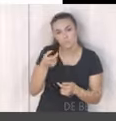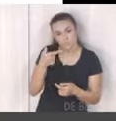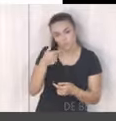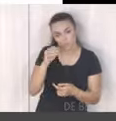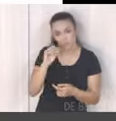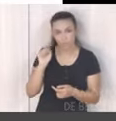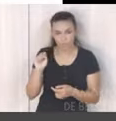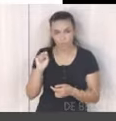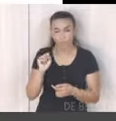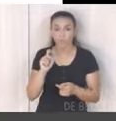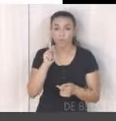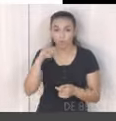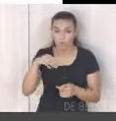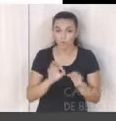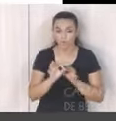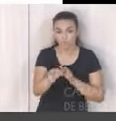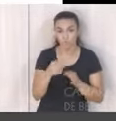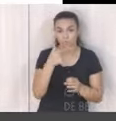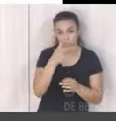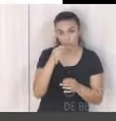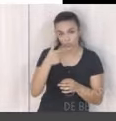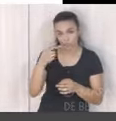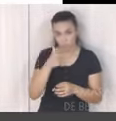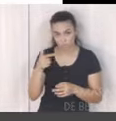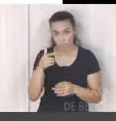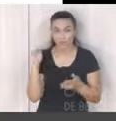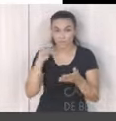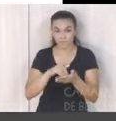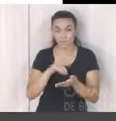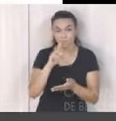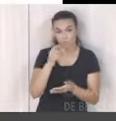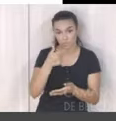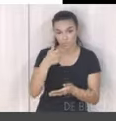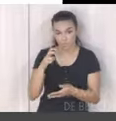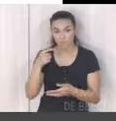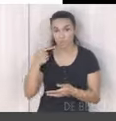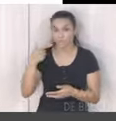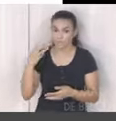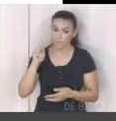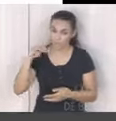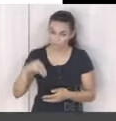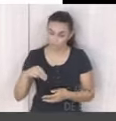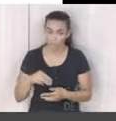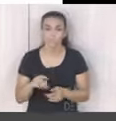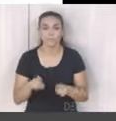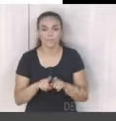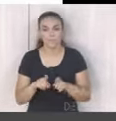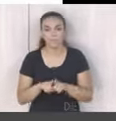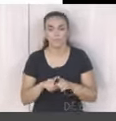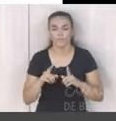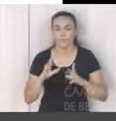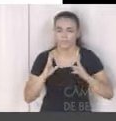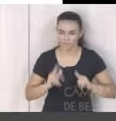quilômetros em 2022 chegando a 223 quilômetros em 2025 e saneamento integrado,